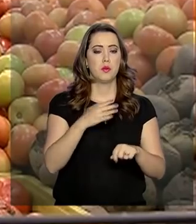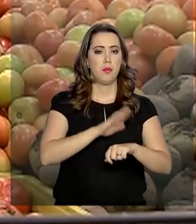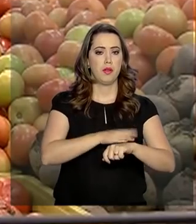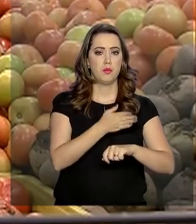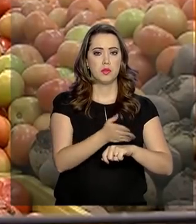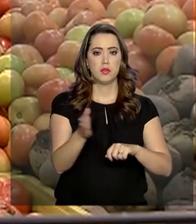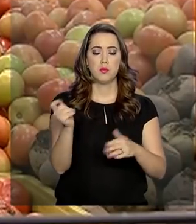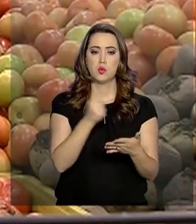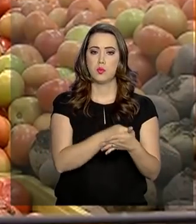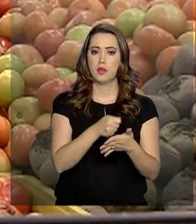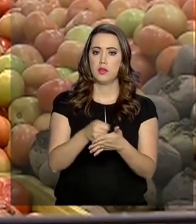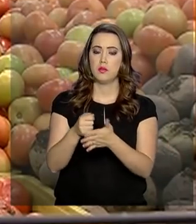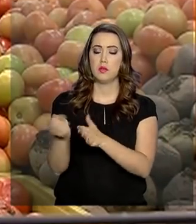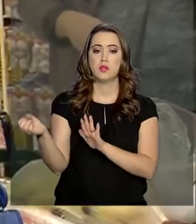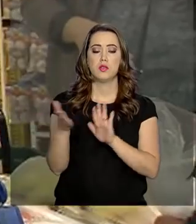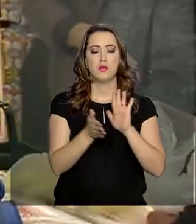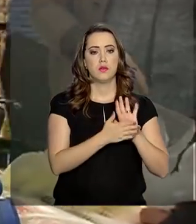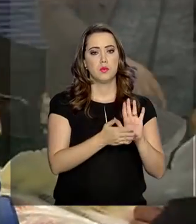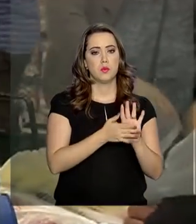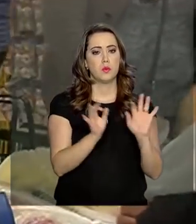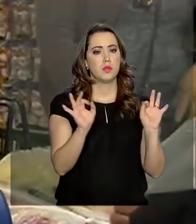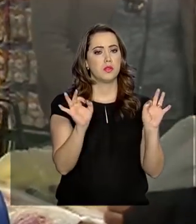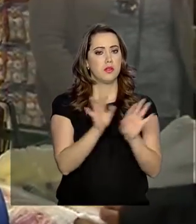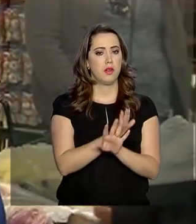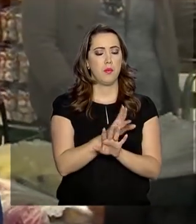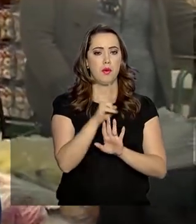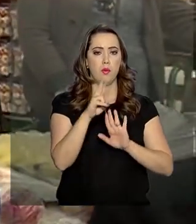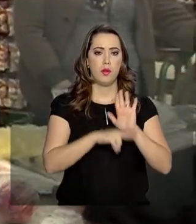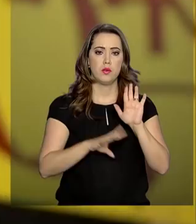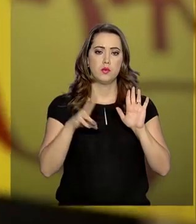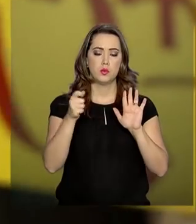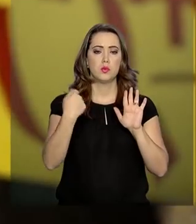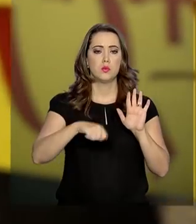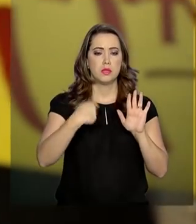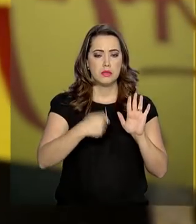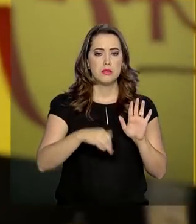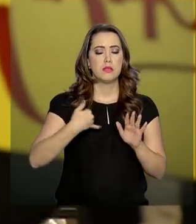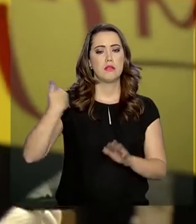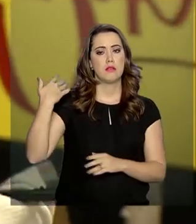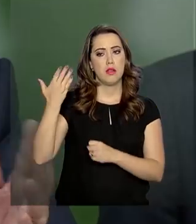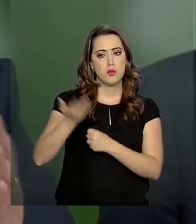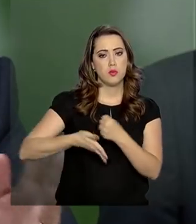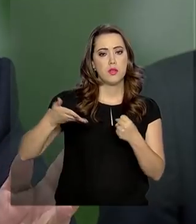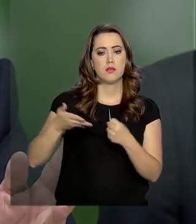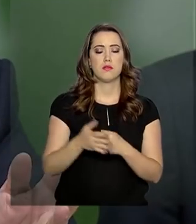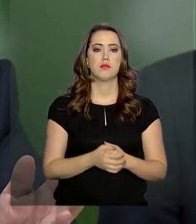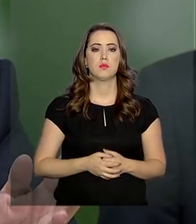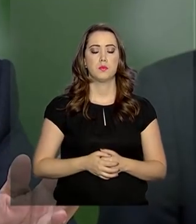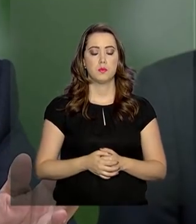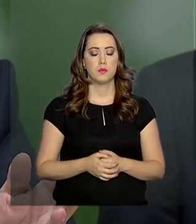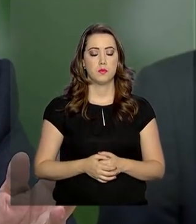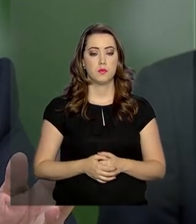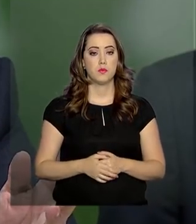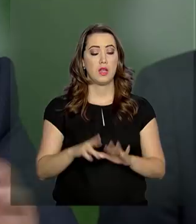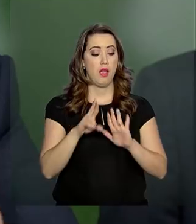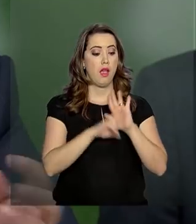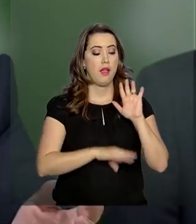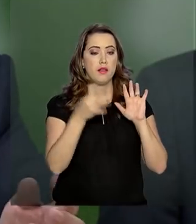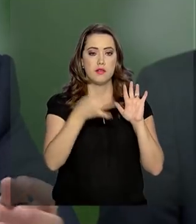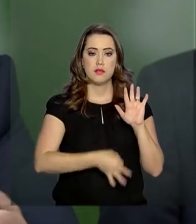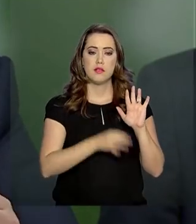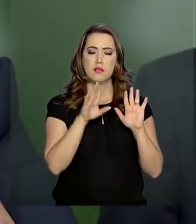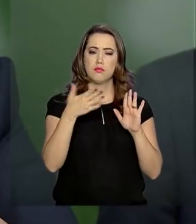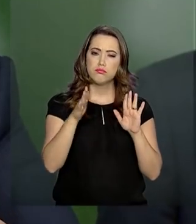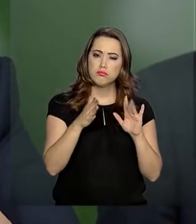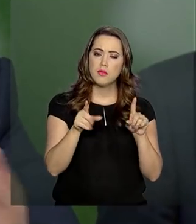contribuição. A nova proposta acaba com a regra, e todos precisam ter a idade mínima. A regra definitiva já é